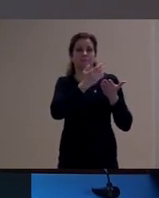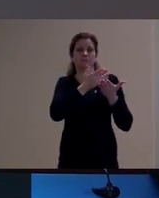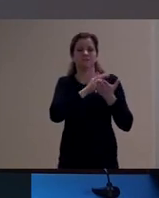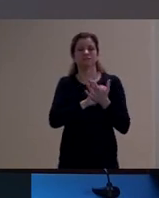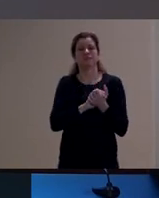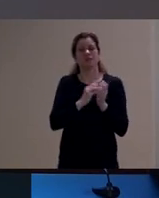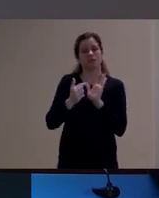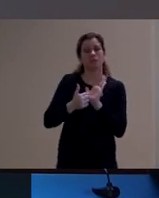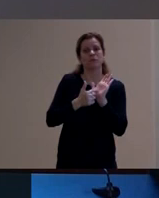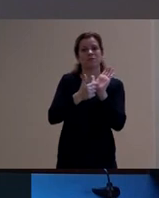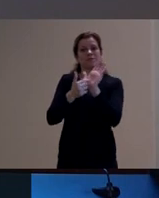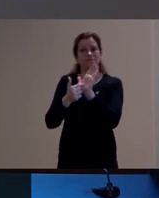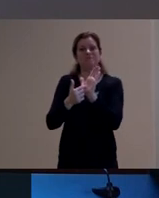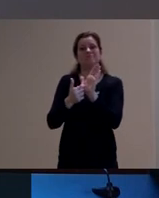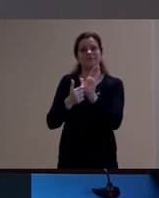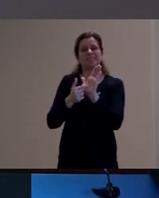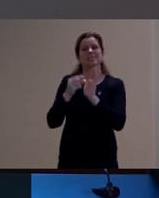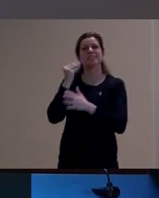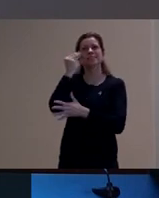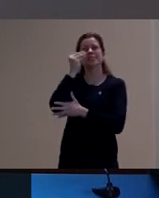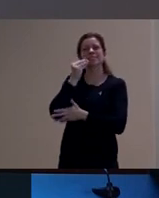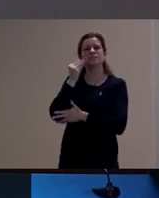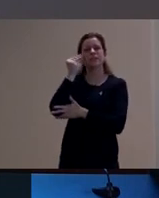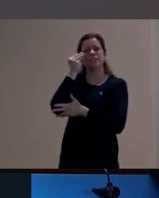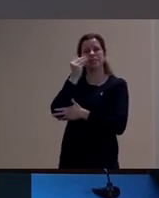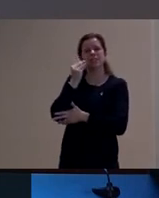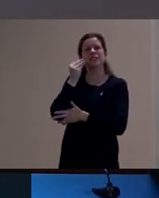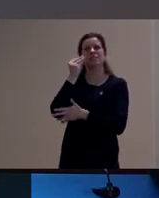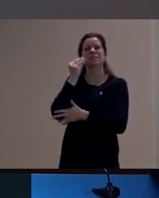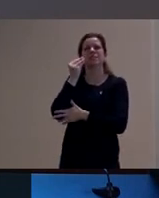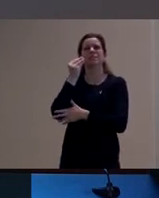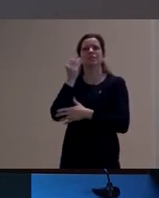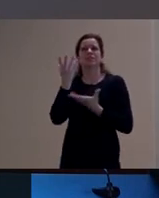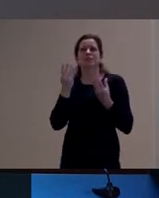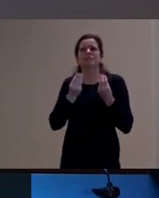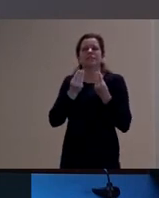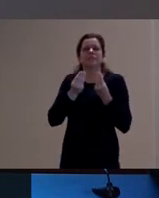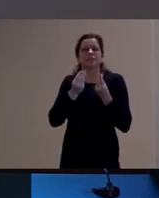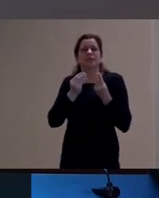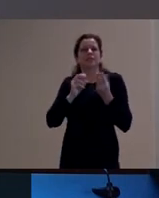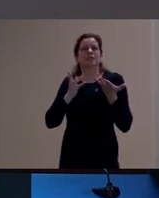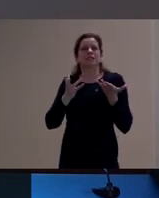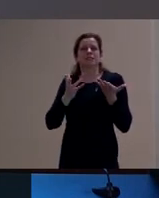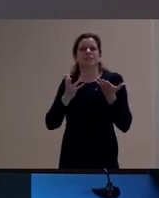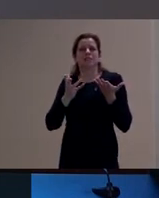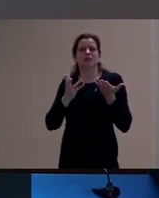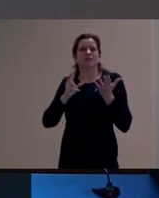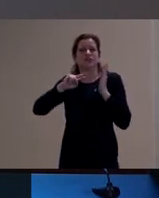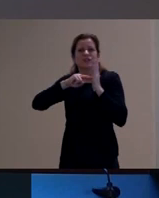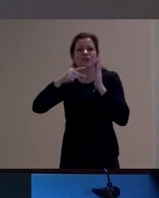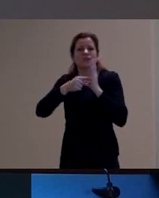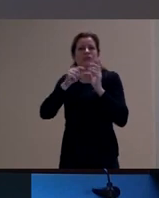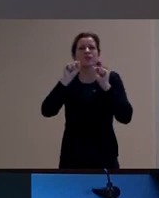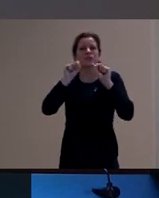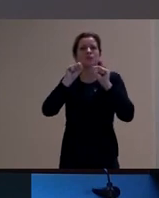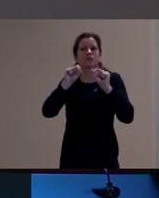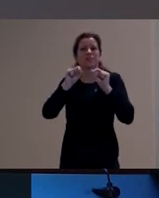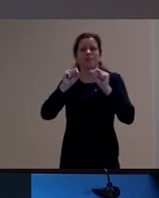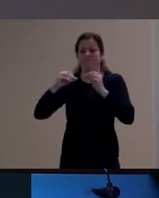ainda apresentou aqui, a experiência como algo que marca o sujeito, cria memórias e depois